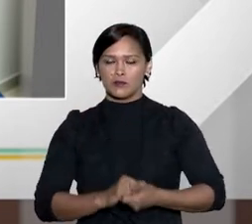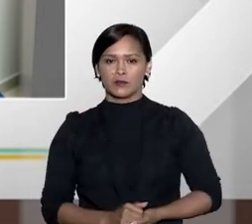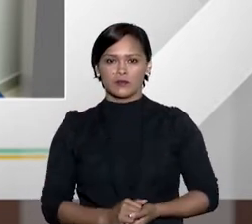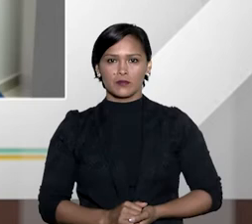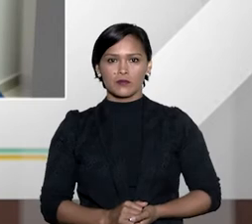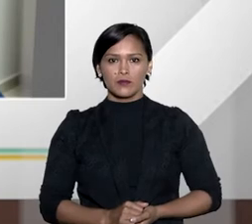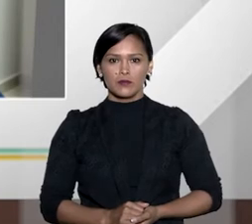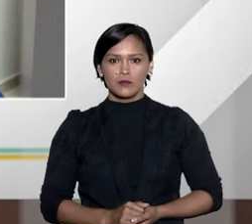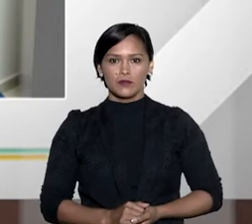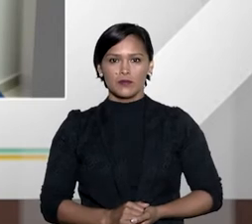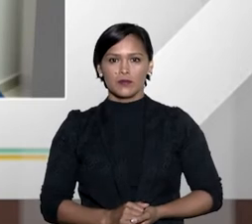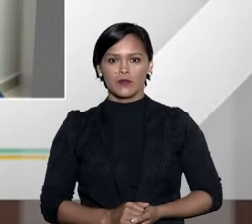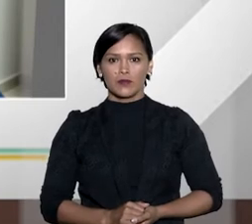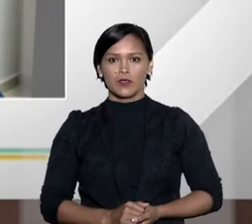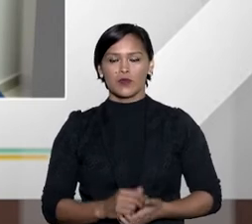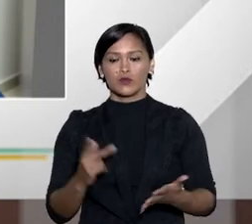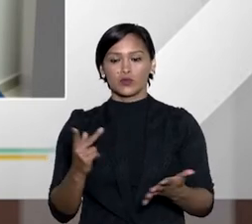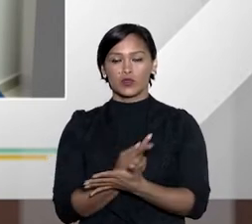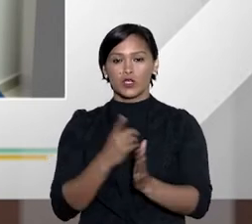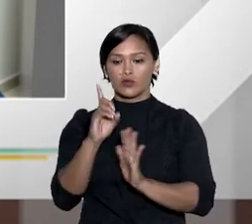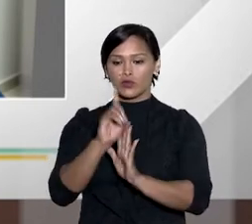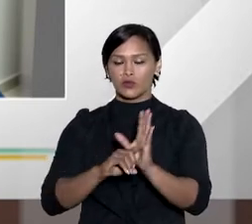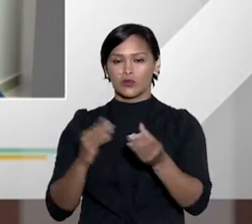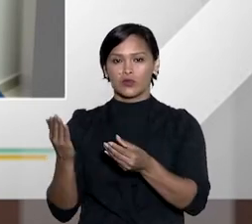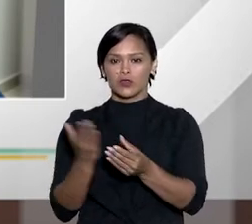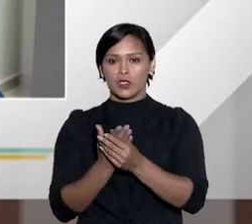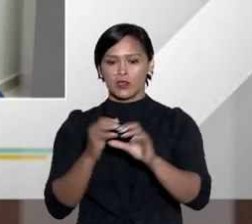.099 são apenas de competência relativa?